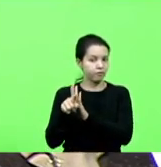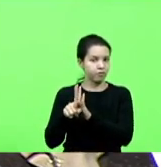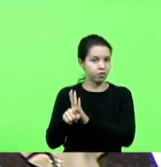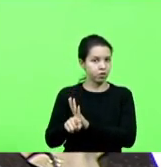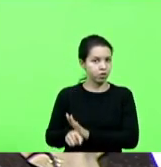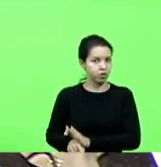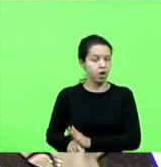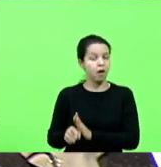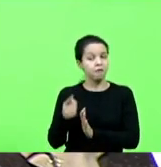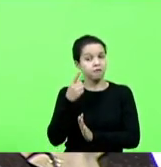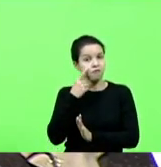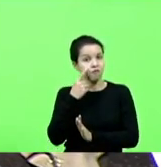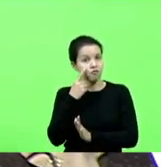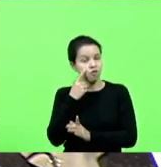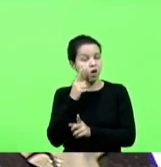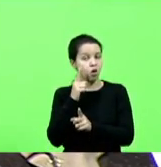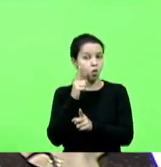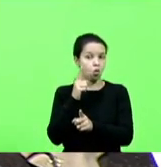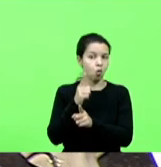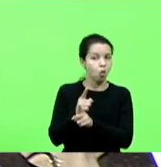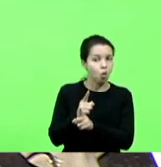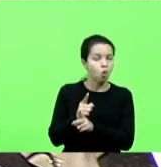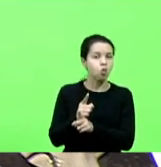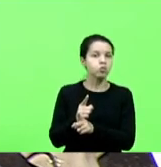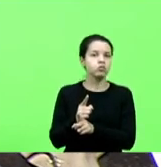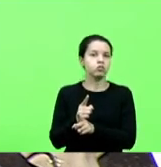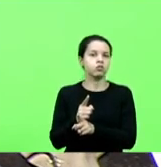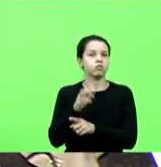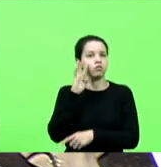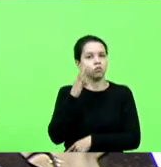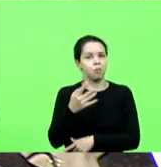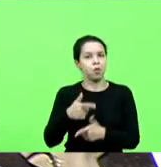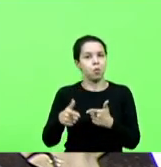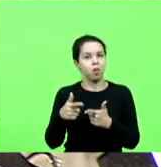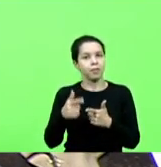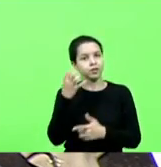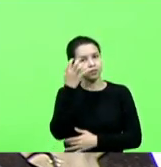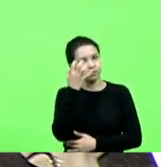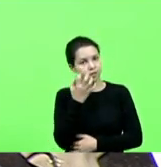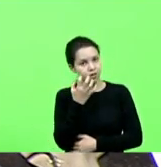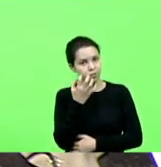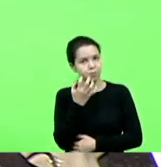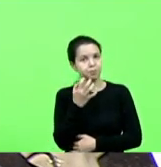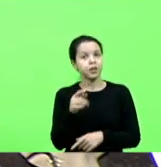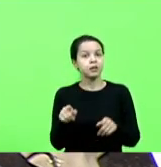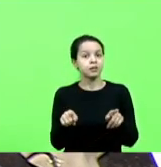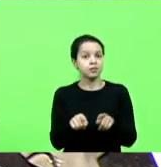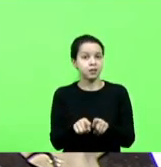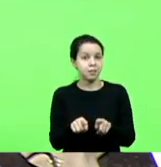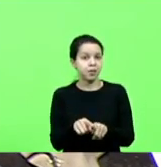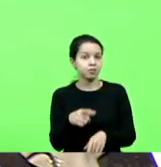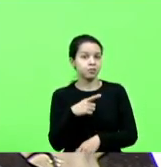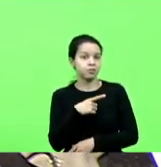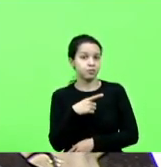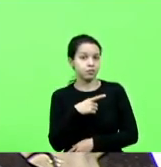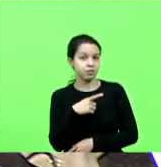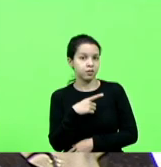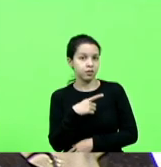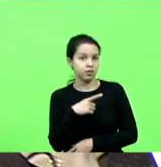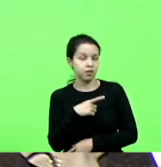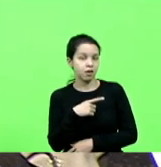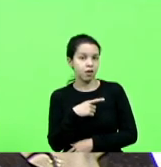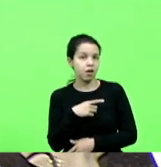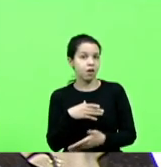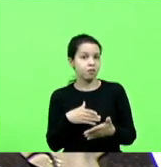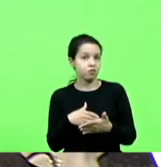deslanchamos aqui a resolver um problema sério que está acontecendo no Estado. E nós temos, infelizmente, uma resistência de